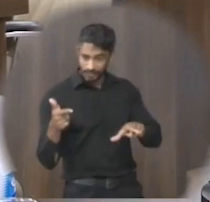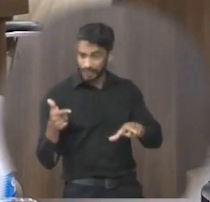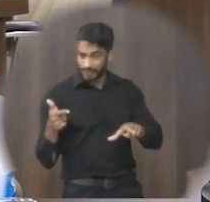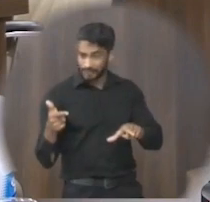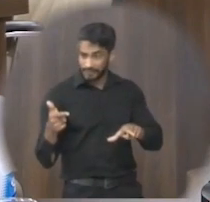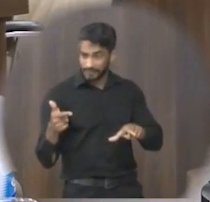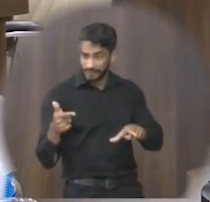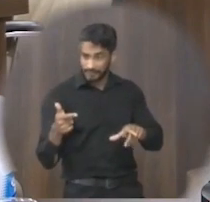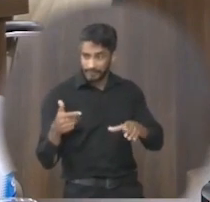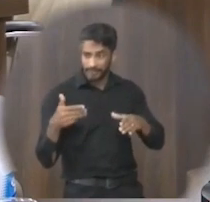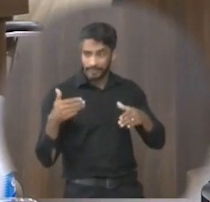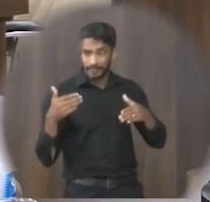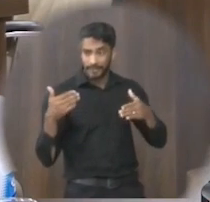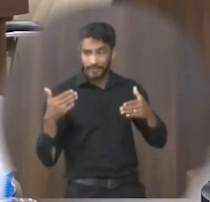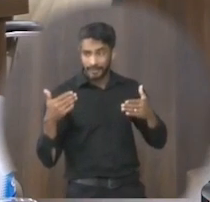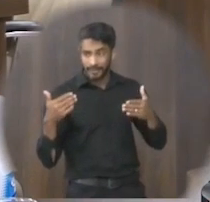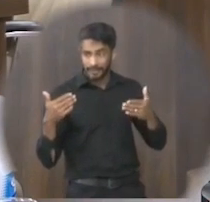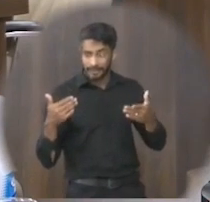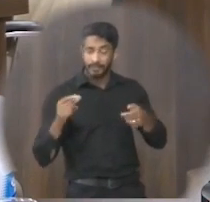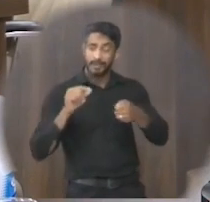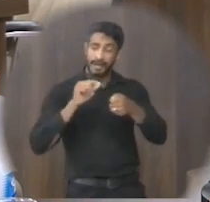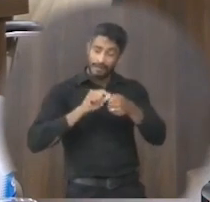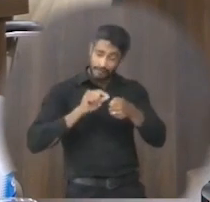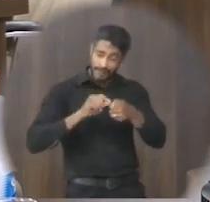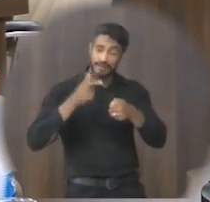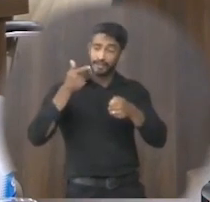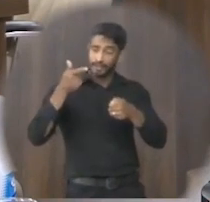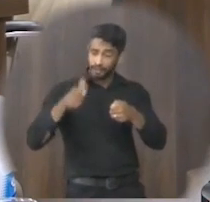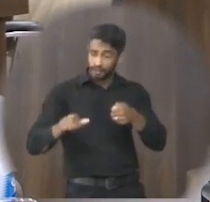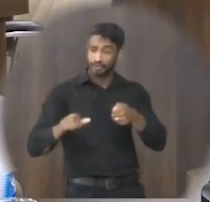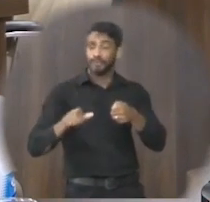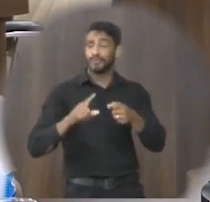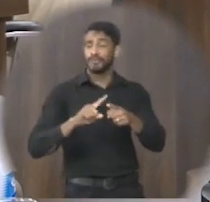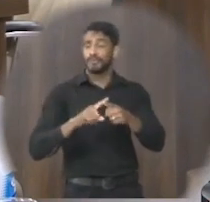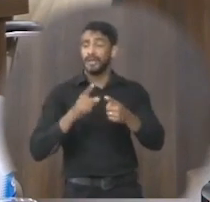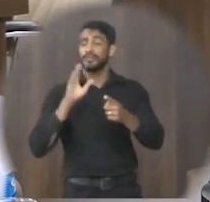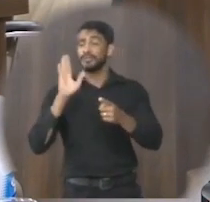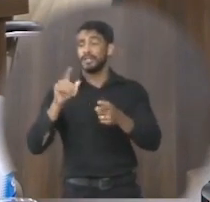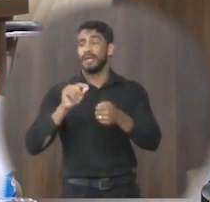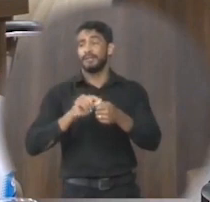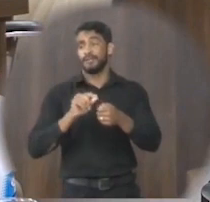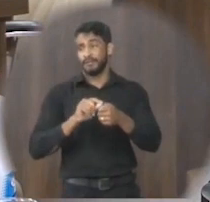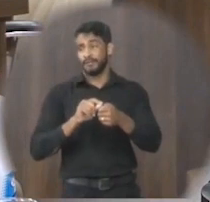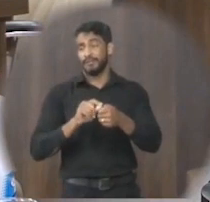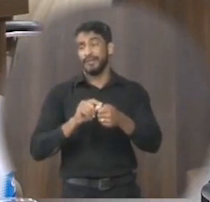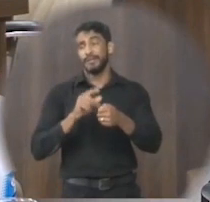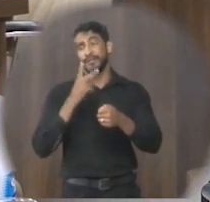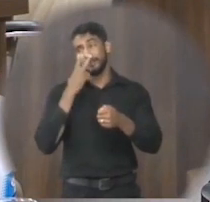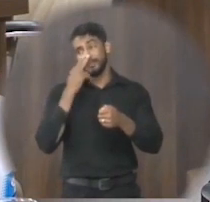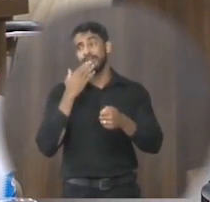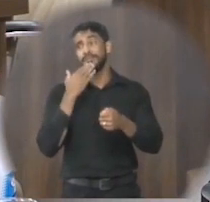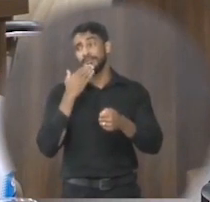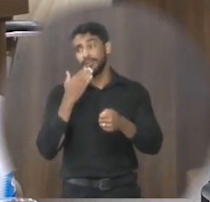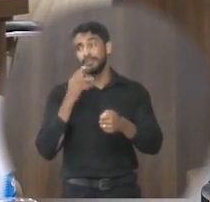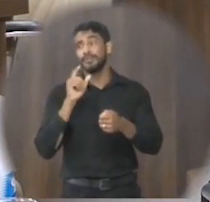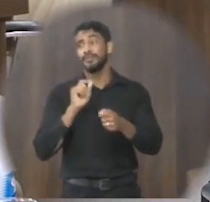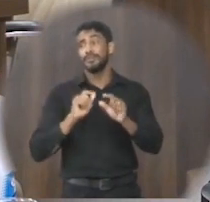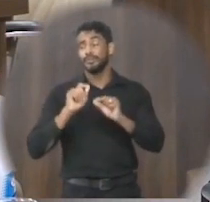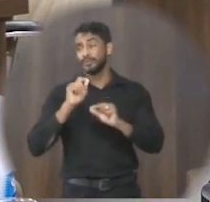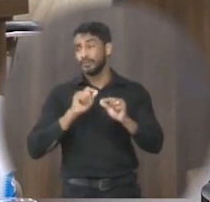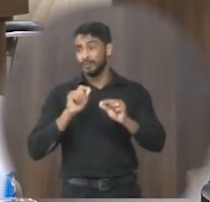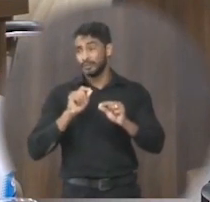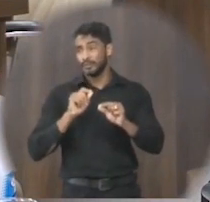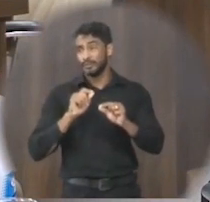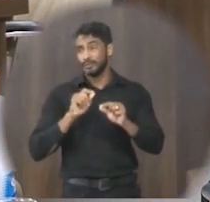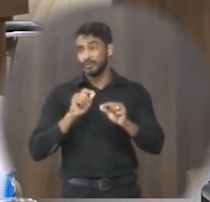asfalto acabou então na verdade é refazer mas como já foi feito eu acho que o único jeito de solicitar seria na